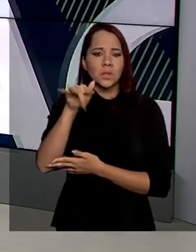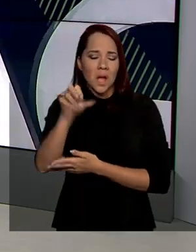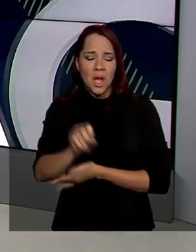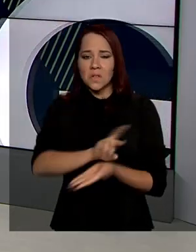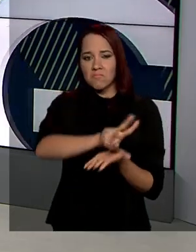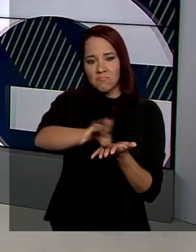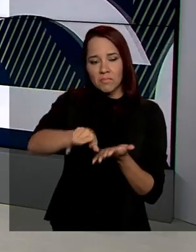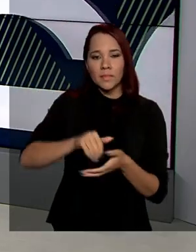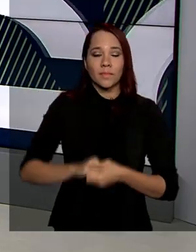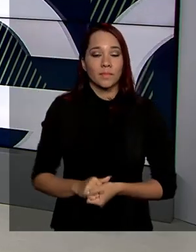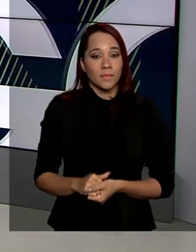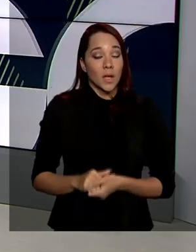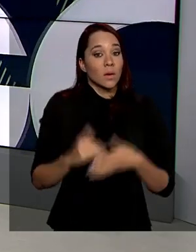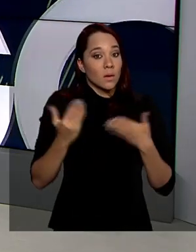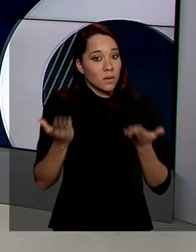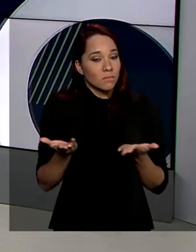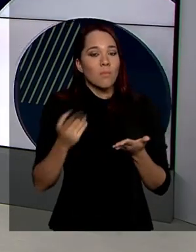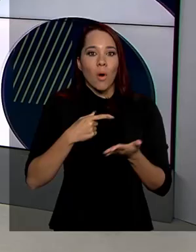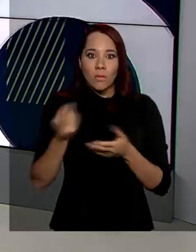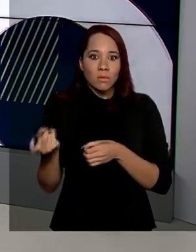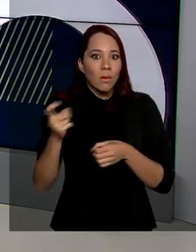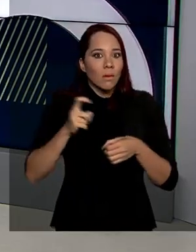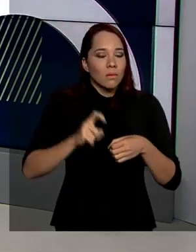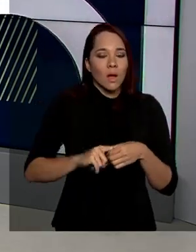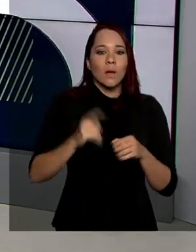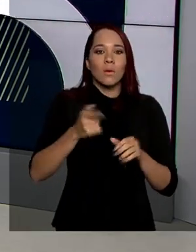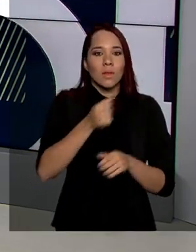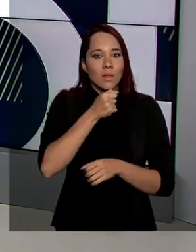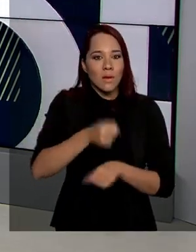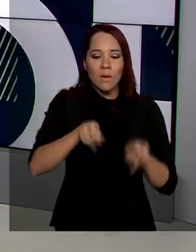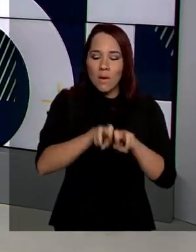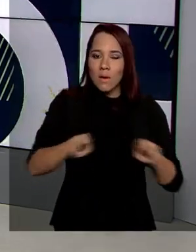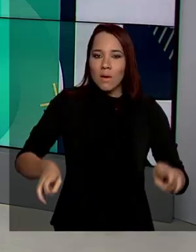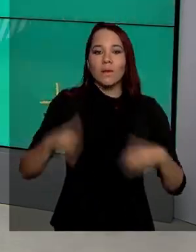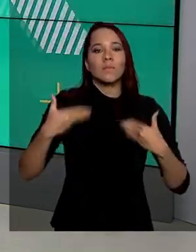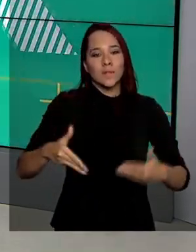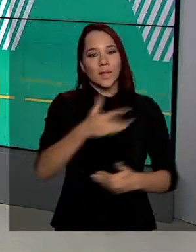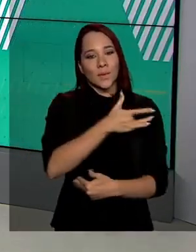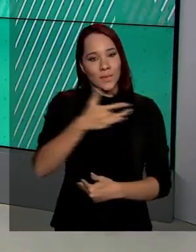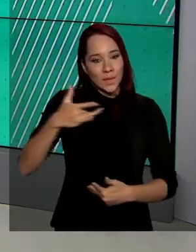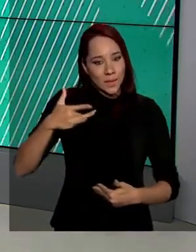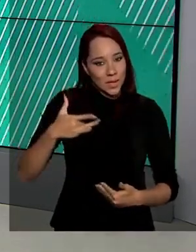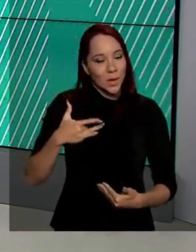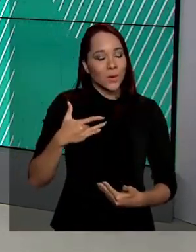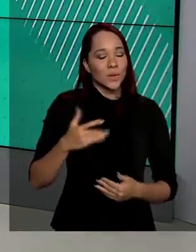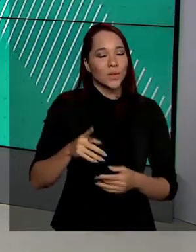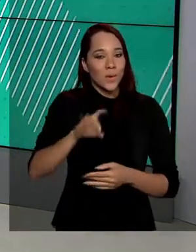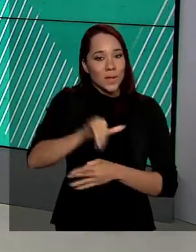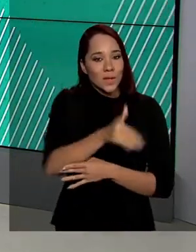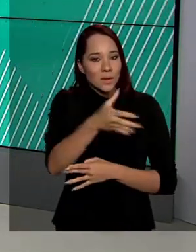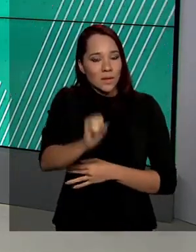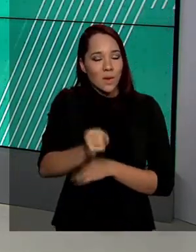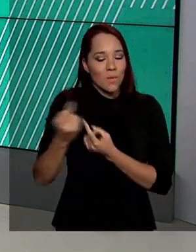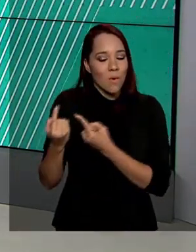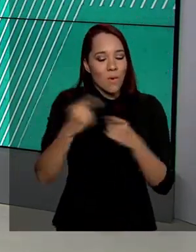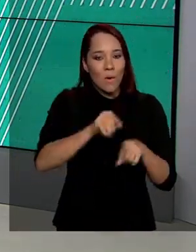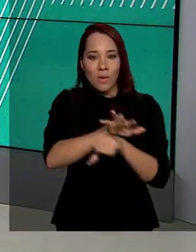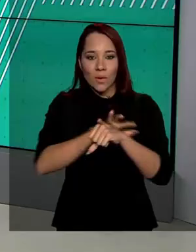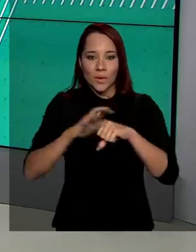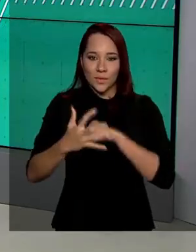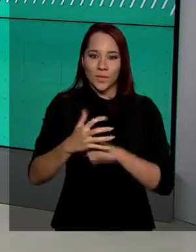Nós podemos voltar a qualquer momento com a entrevista coletiva do Ministério da Saúde com as ações de combate ao